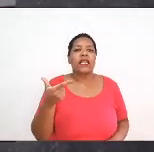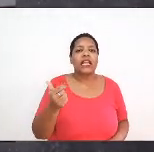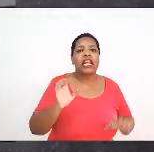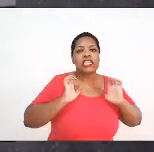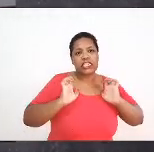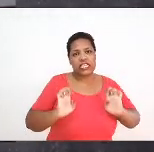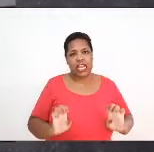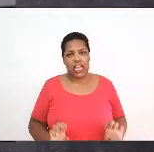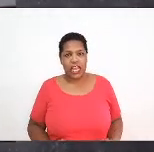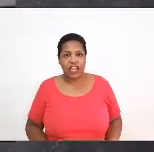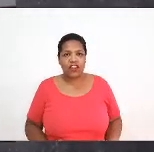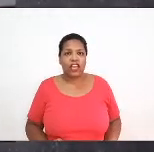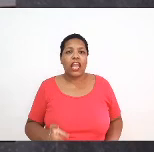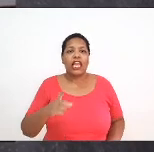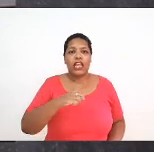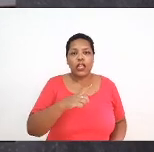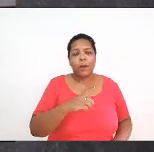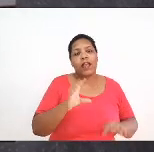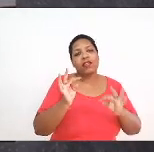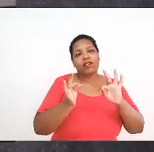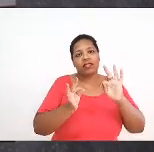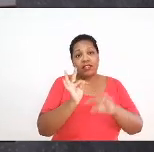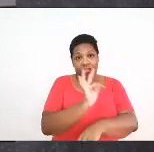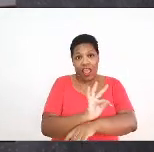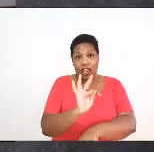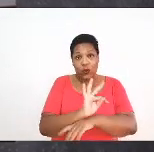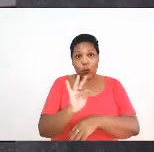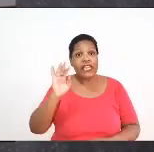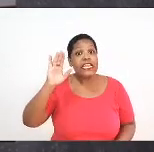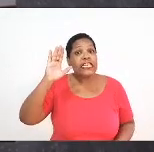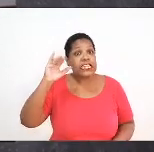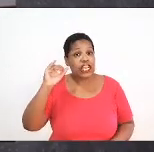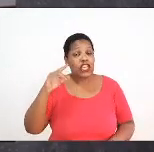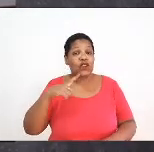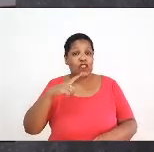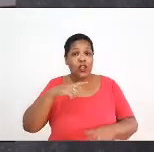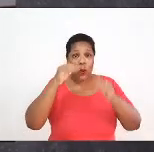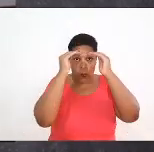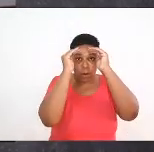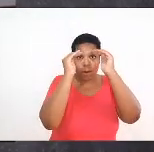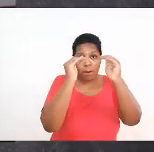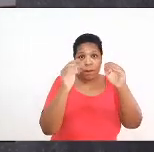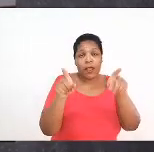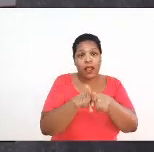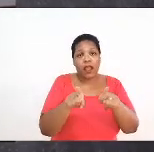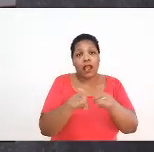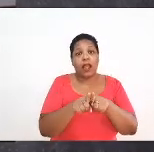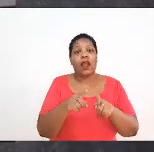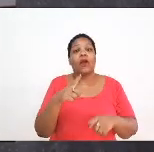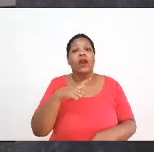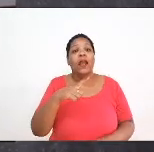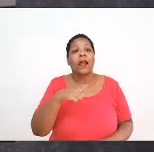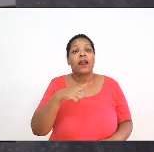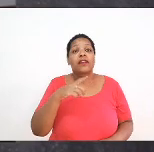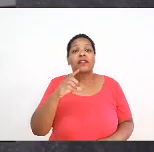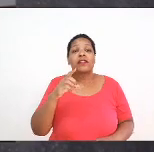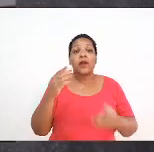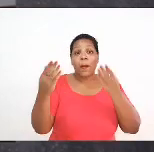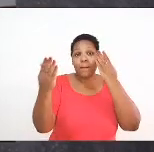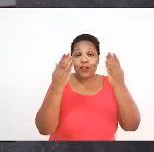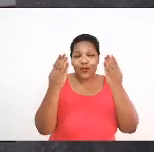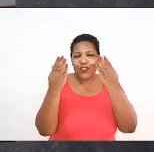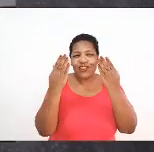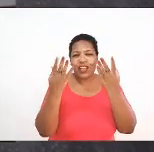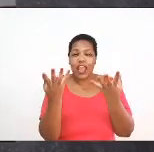técnico-científica e que preserve sobretudo a possibilidade de uma psicologia inclusiva, de uma psicologia que